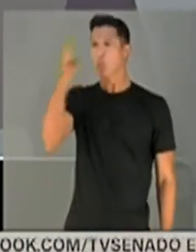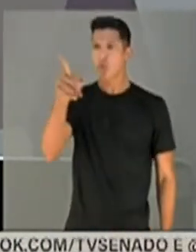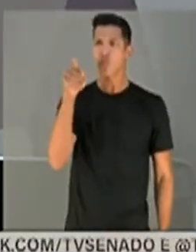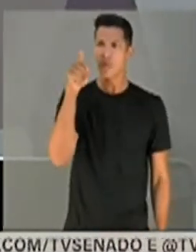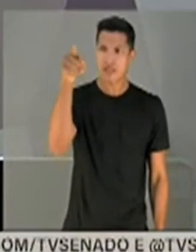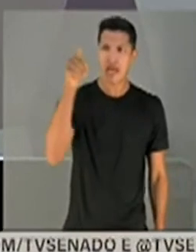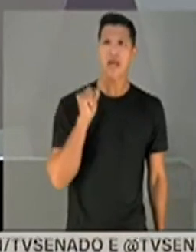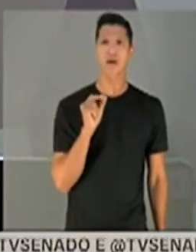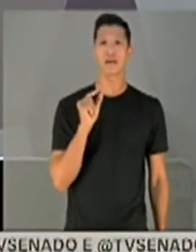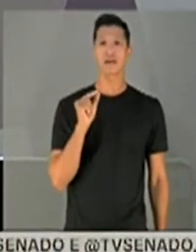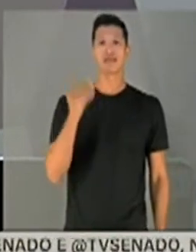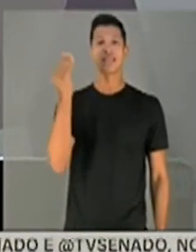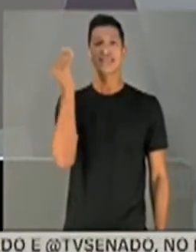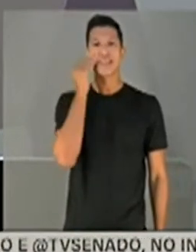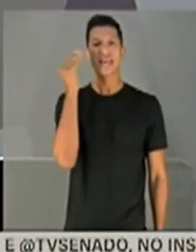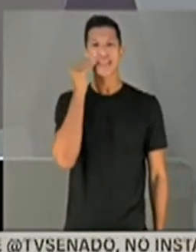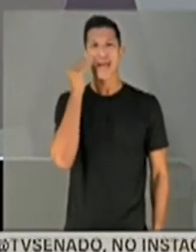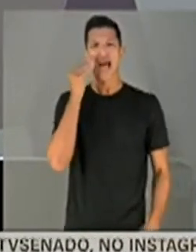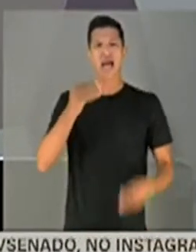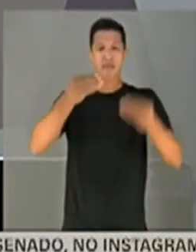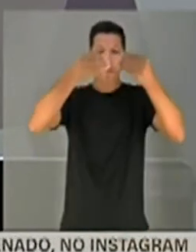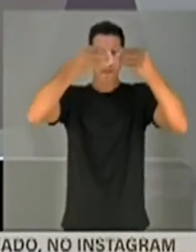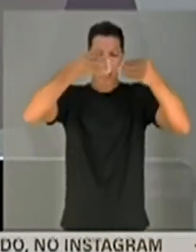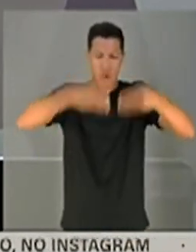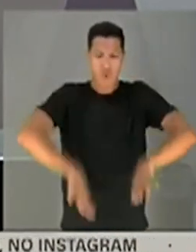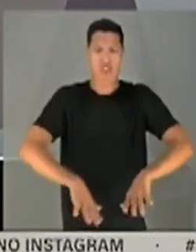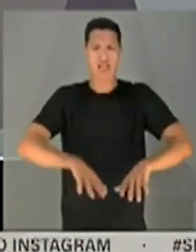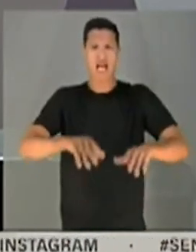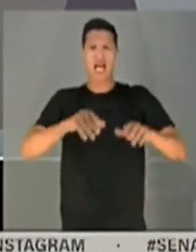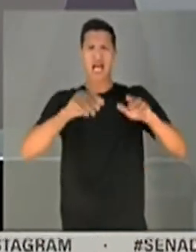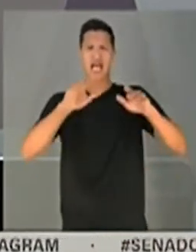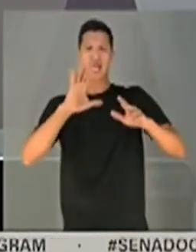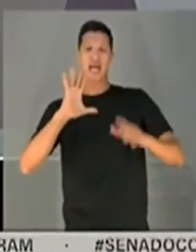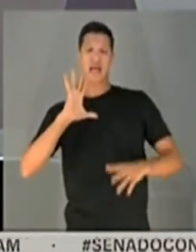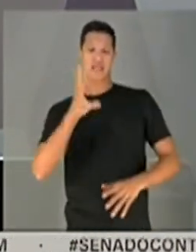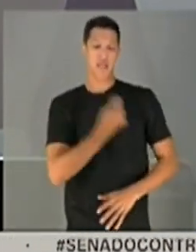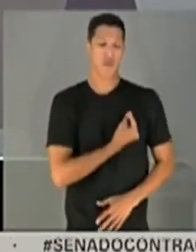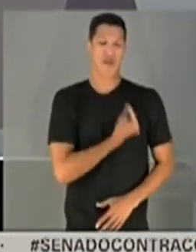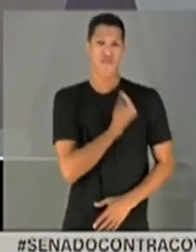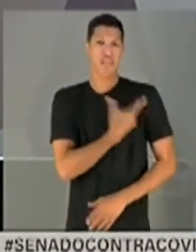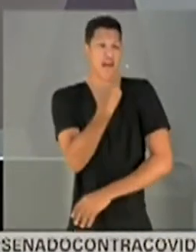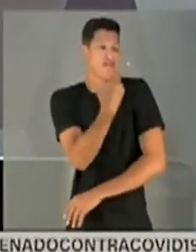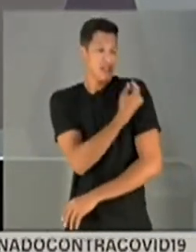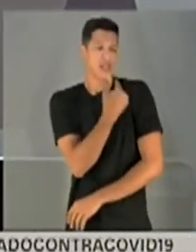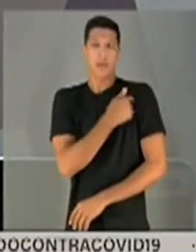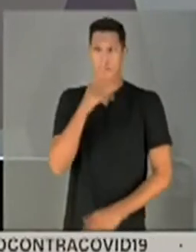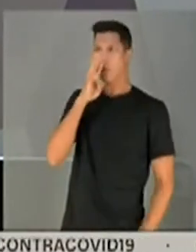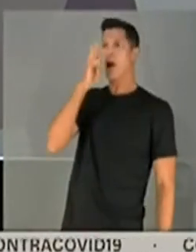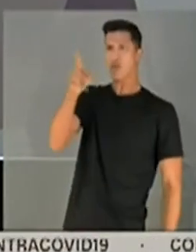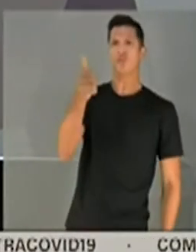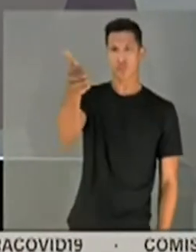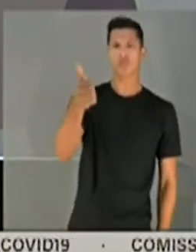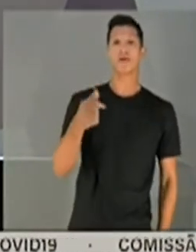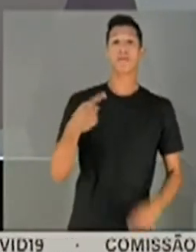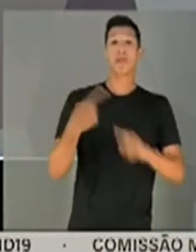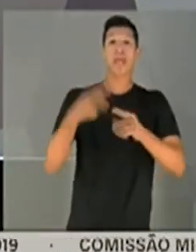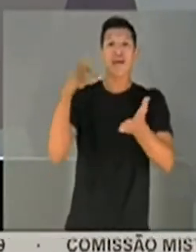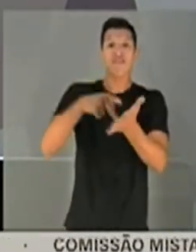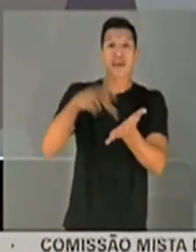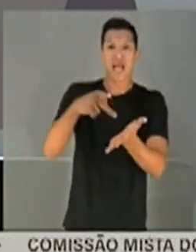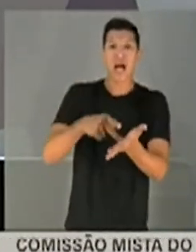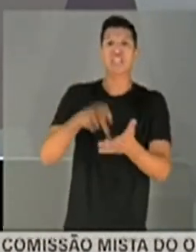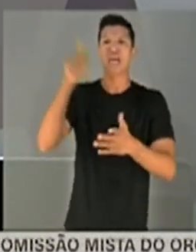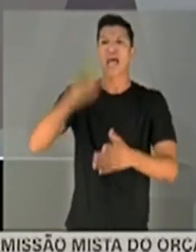tentar desqualificar as vacinas que estão salvando vidas. Isso eu lhe acuso, porque isso é verdade.